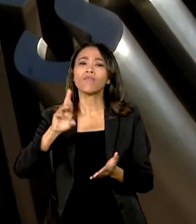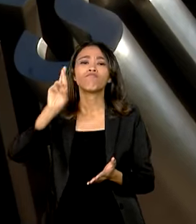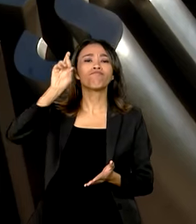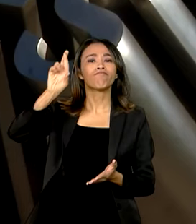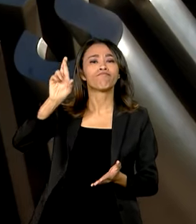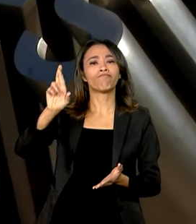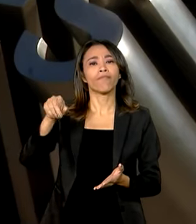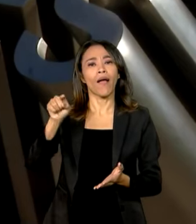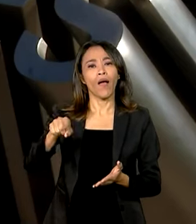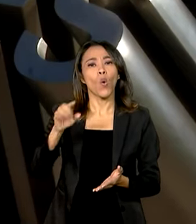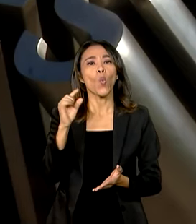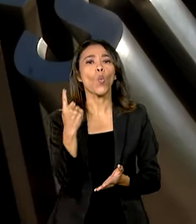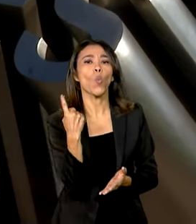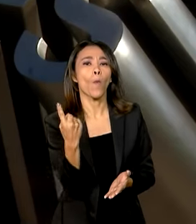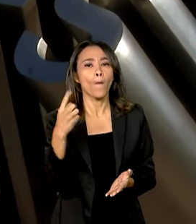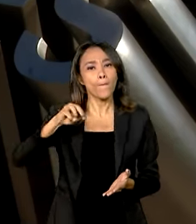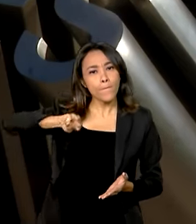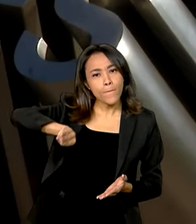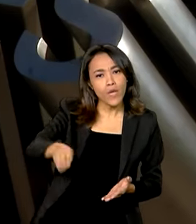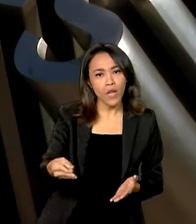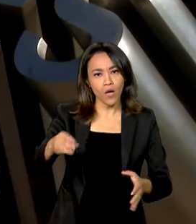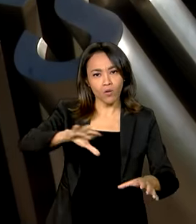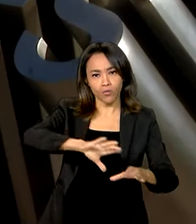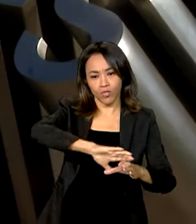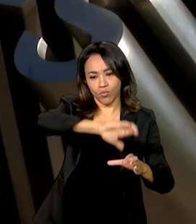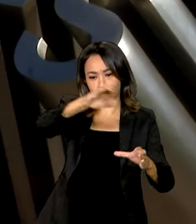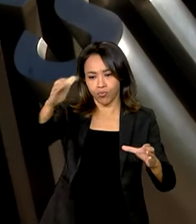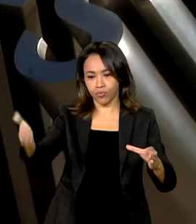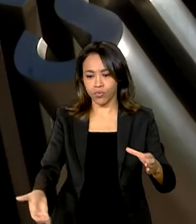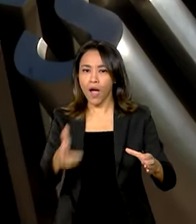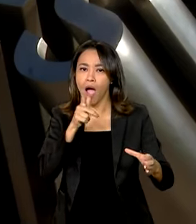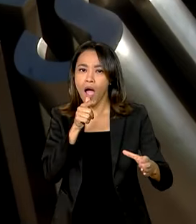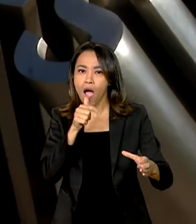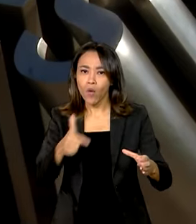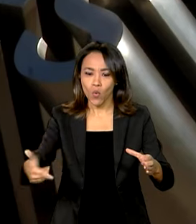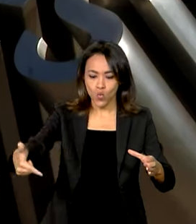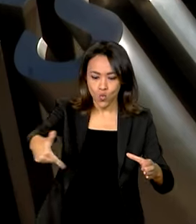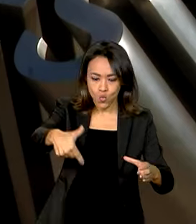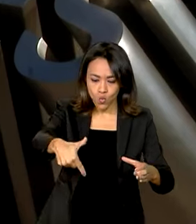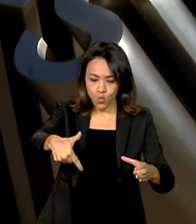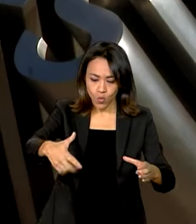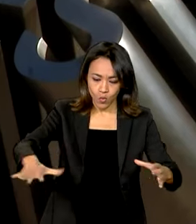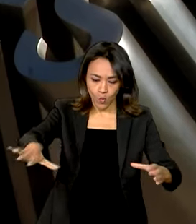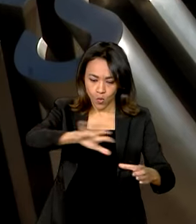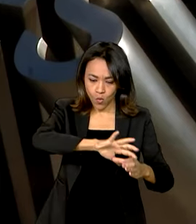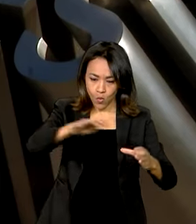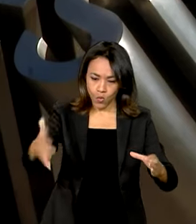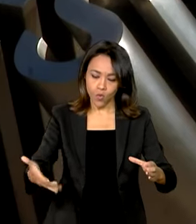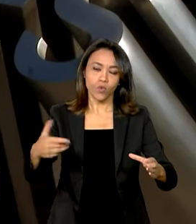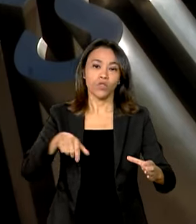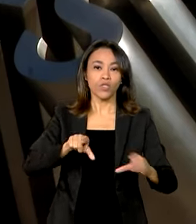1 milhão de cisternas do semiárido, que foi selecionado pelo BNDES, vão,